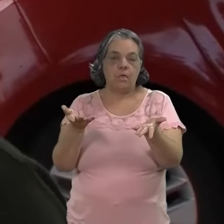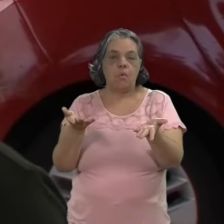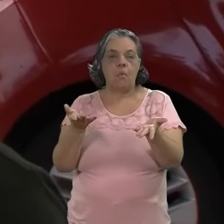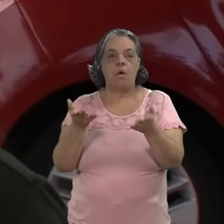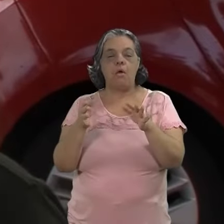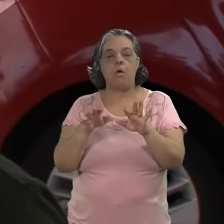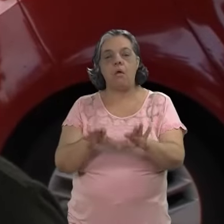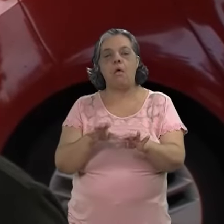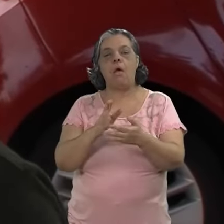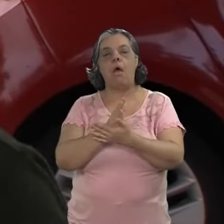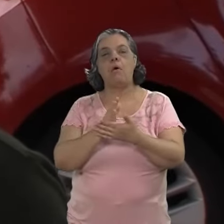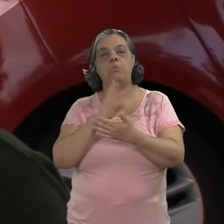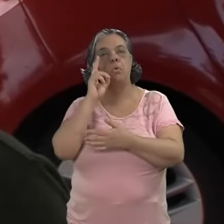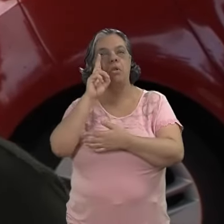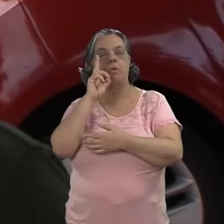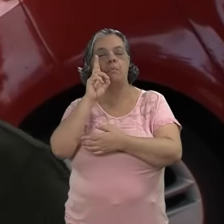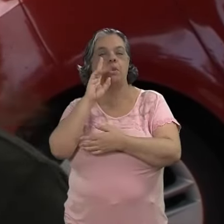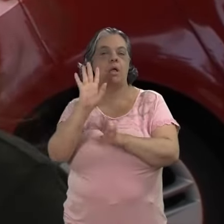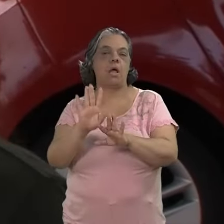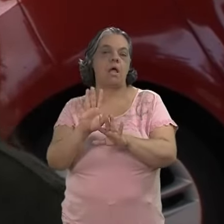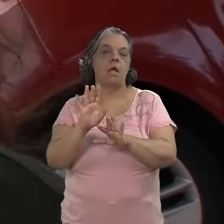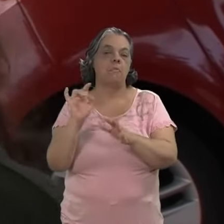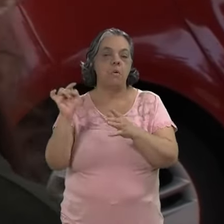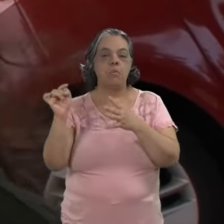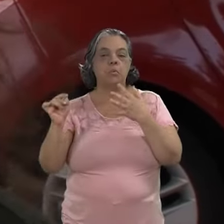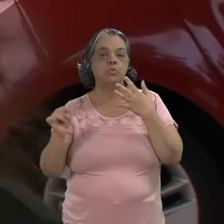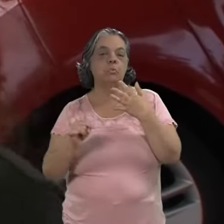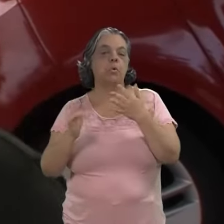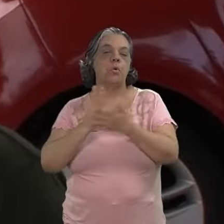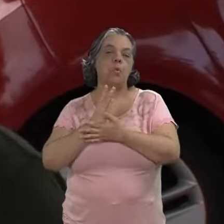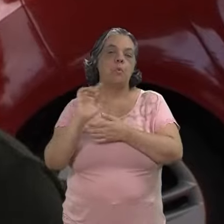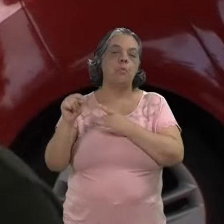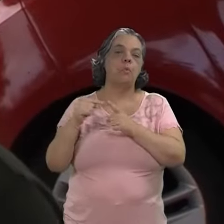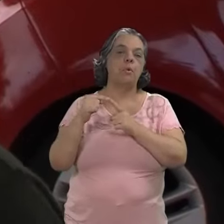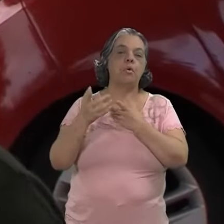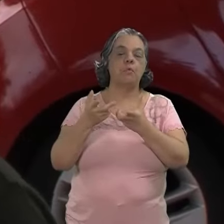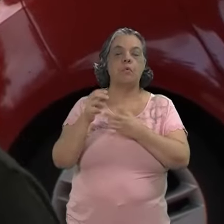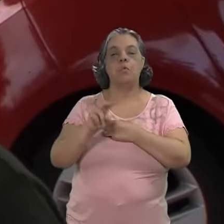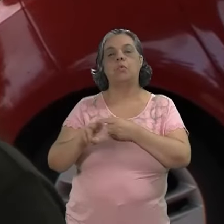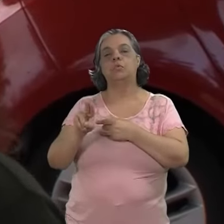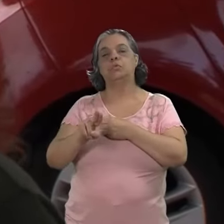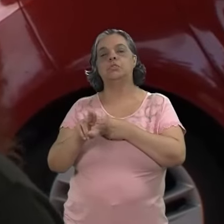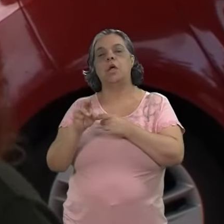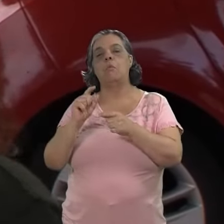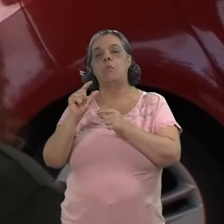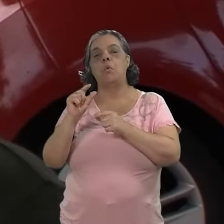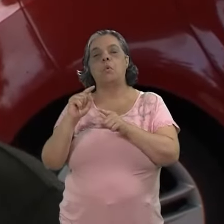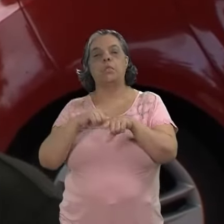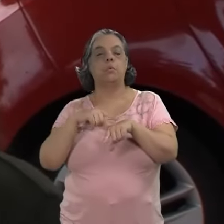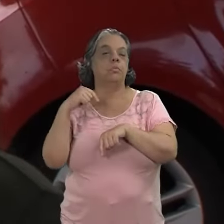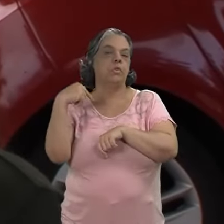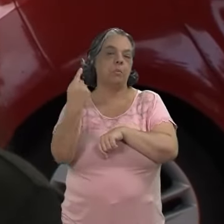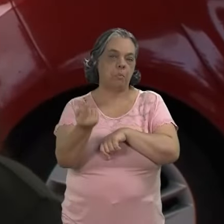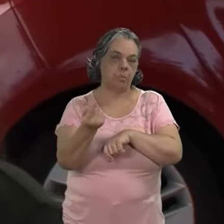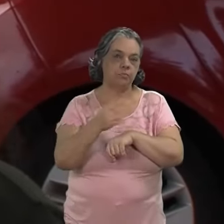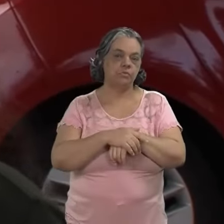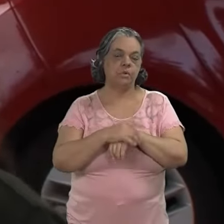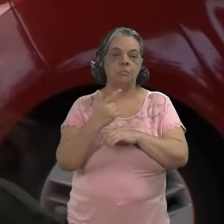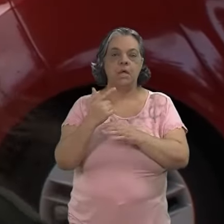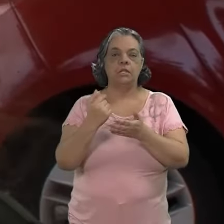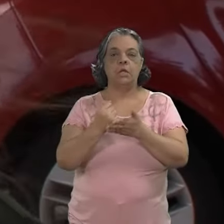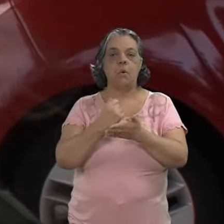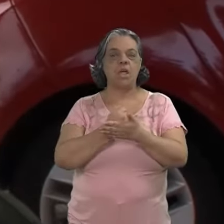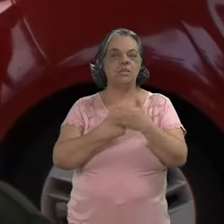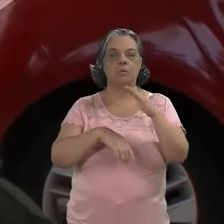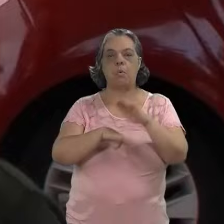e aí não é algo para eu me lembrar, mas pontualmente por algum motivo de algo que eu vou usar pouco tempo depois, em breve,